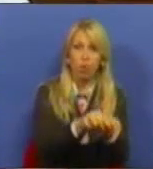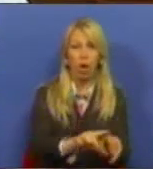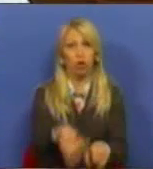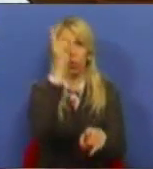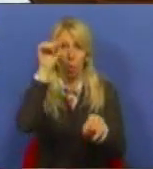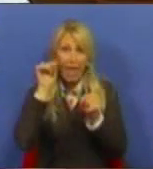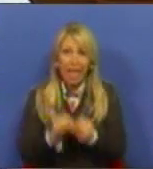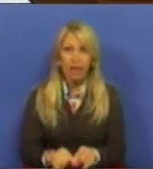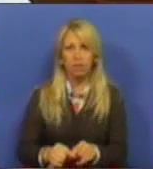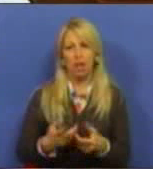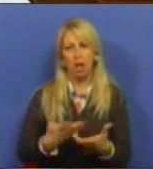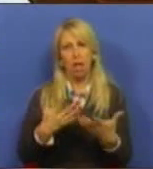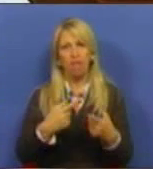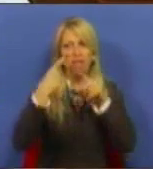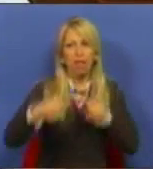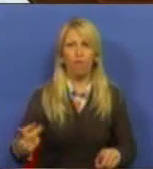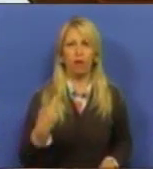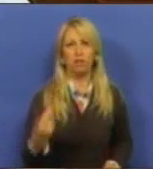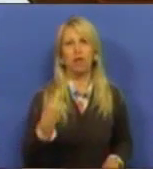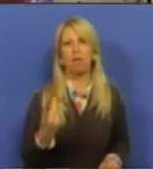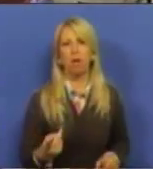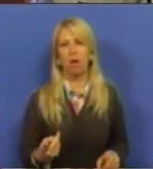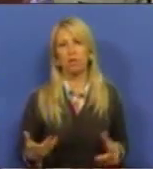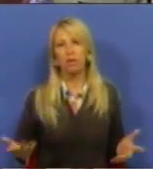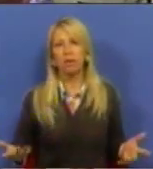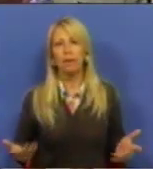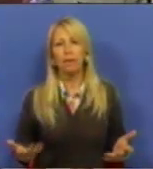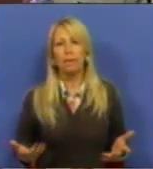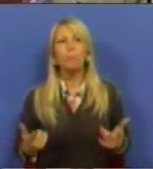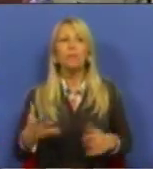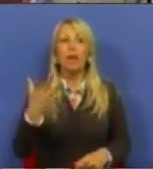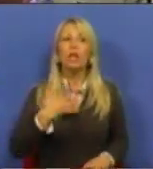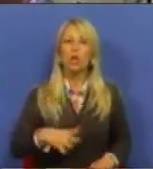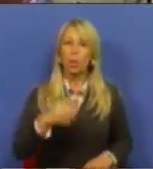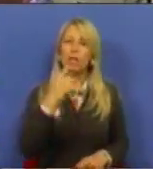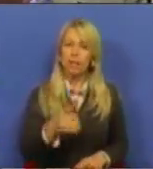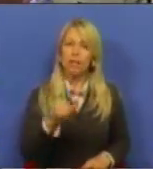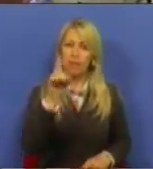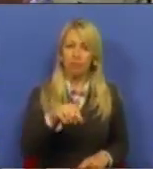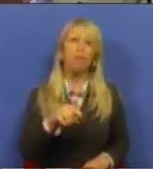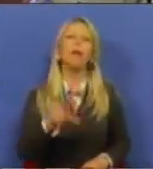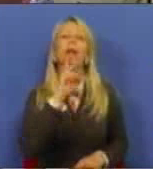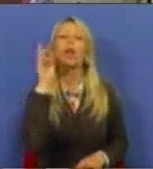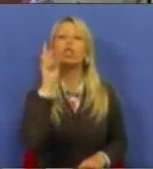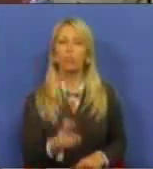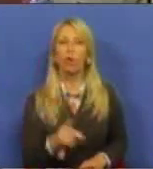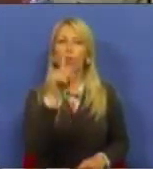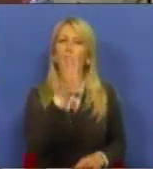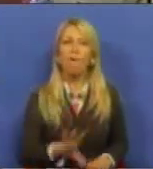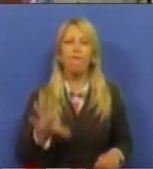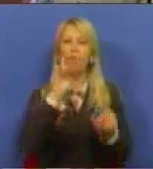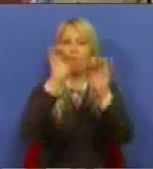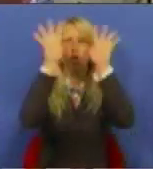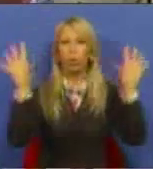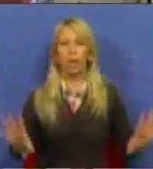entre nós, Sr. Deputado. E eu queria ainda dizer-lhe e respondo-lhe de uma forma muito